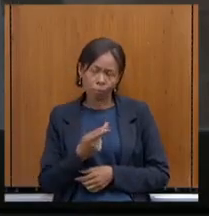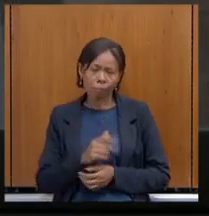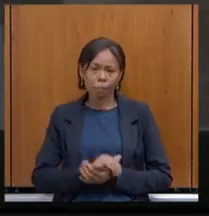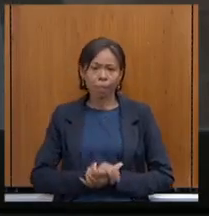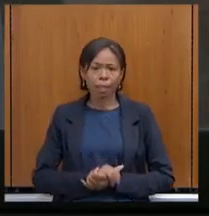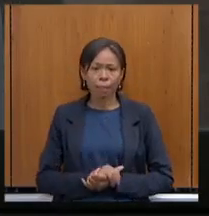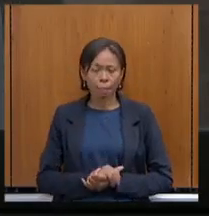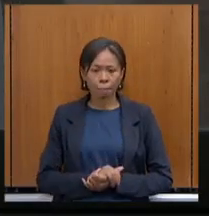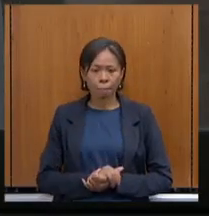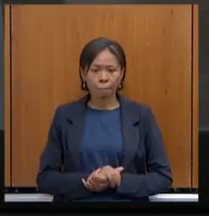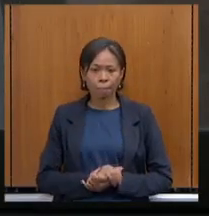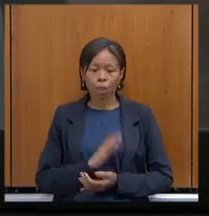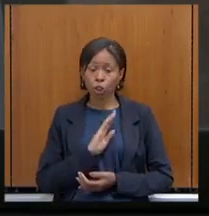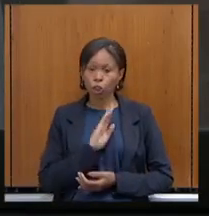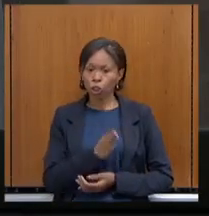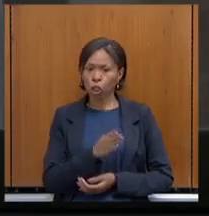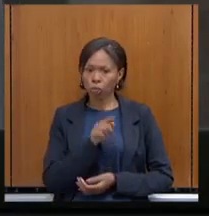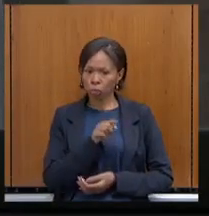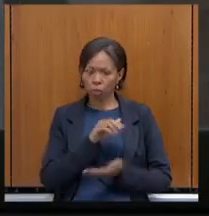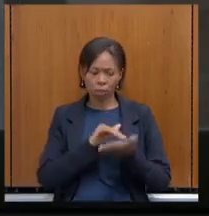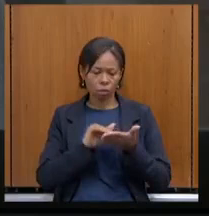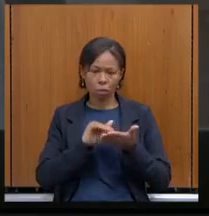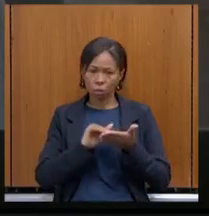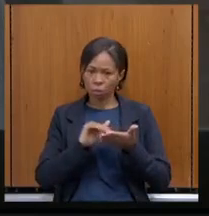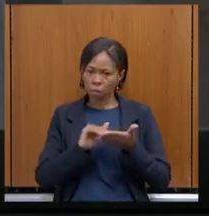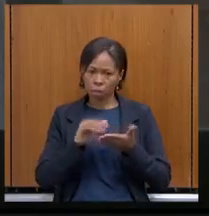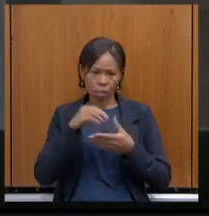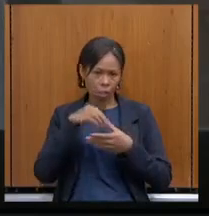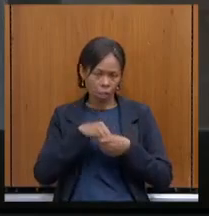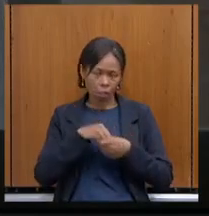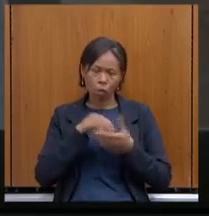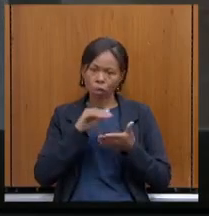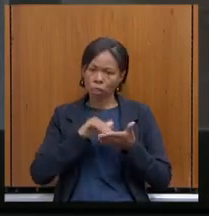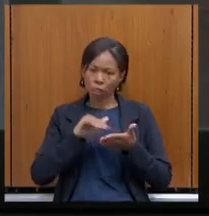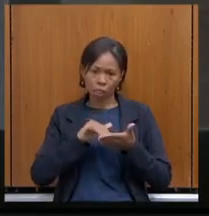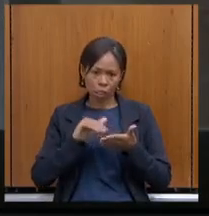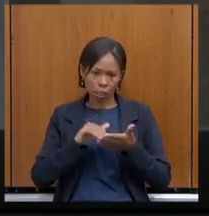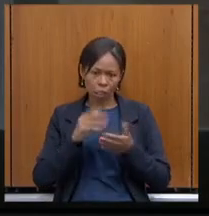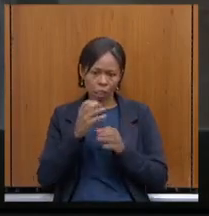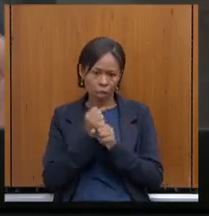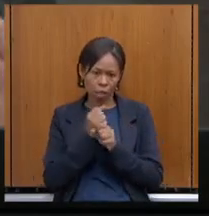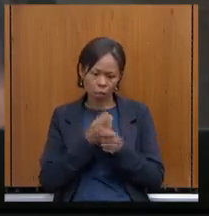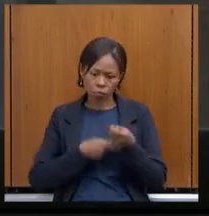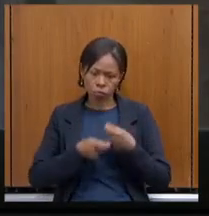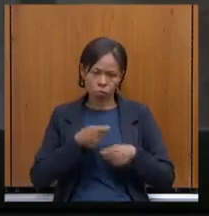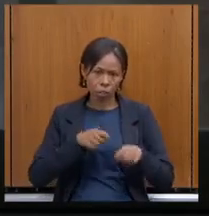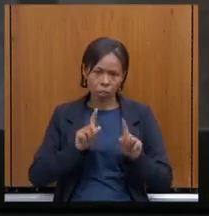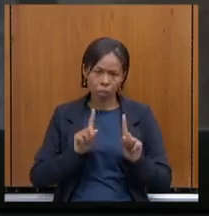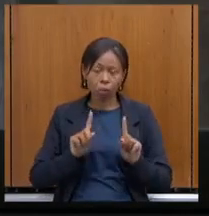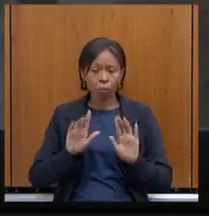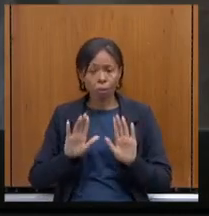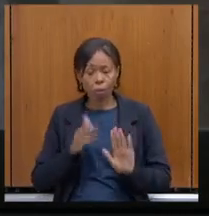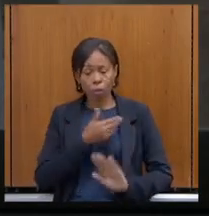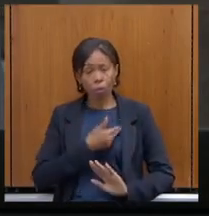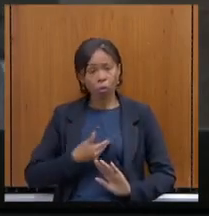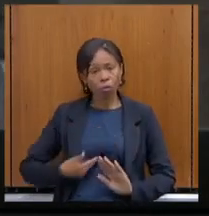na Secretaria da Fazenda, mas é lógico que o governo é um complexo administrativo.